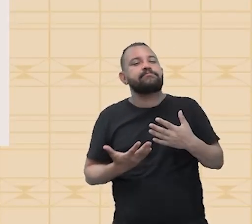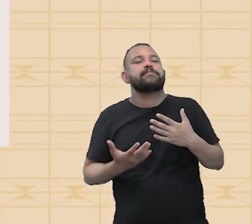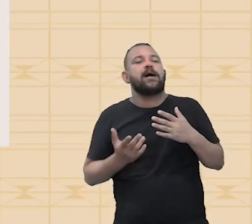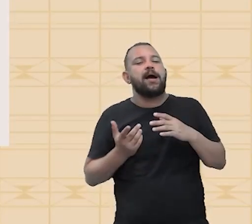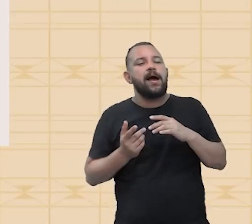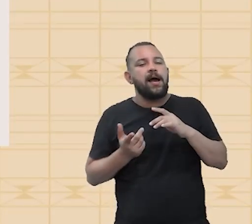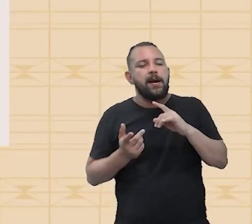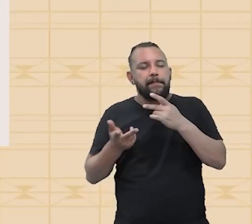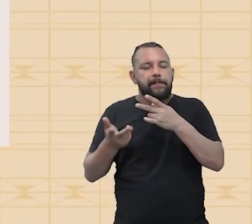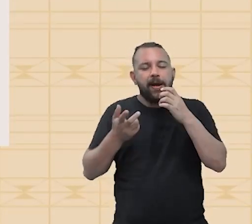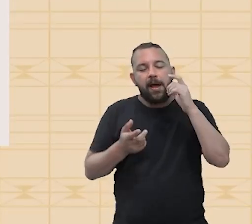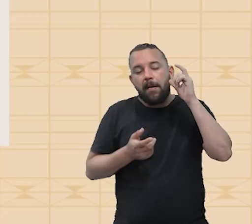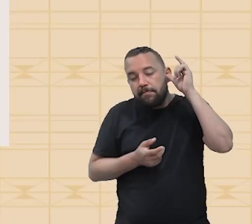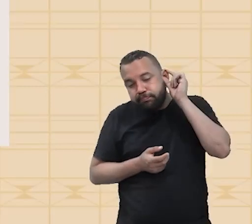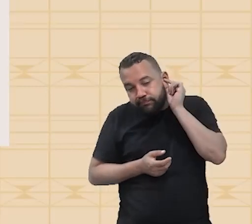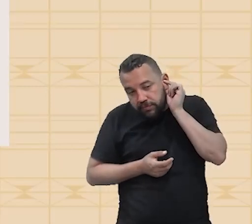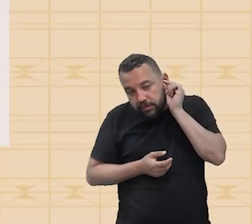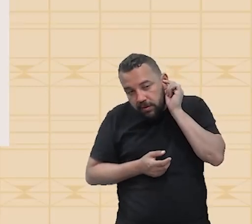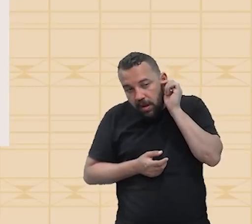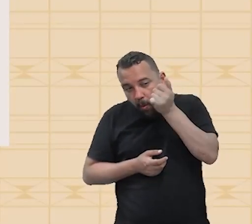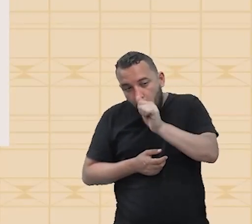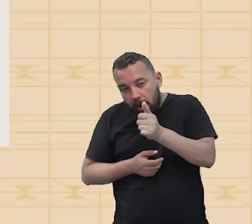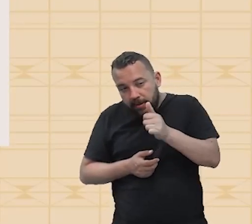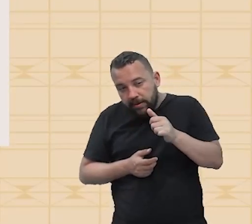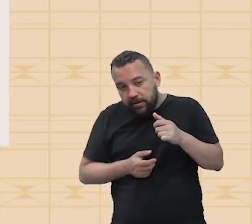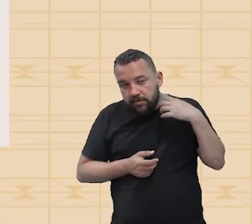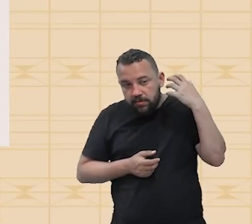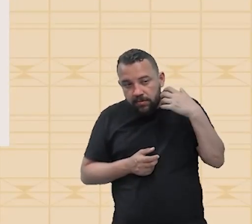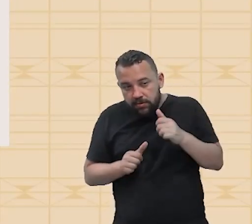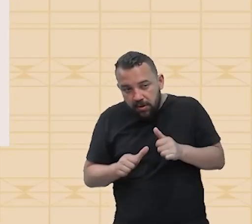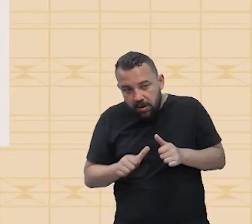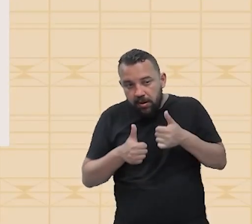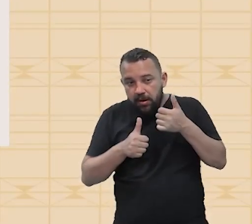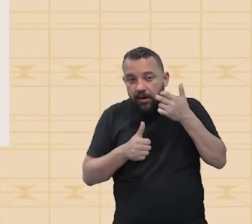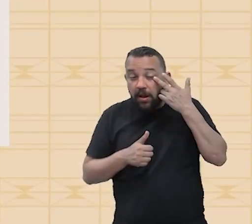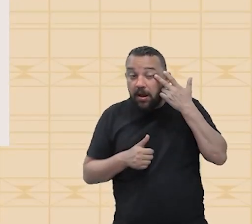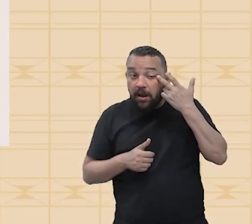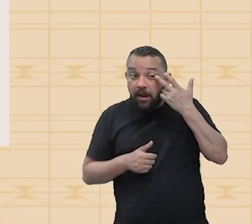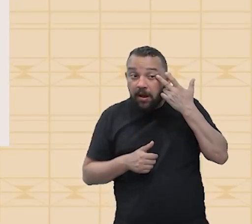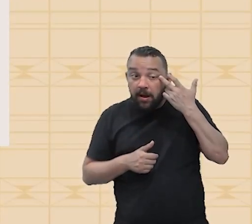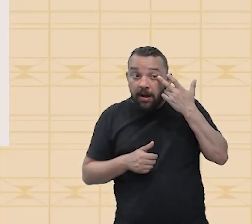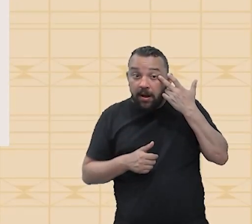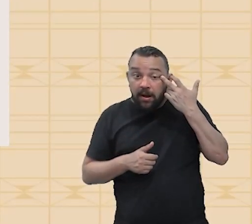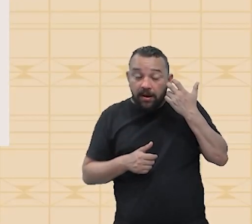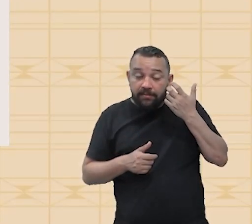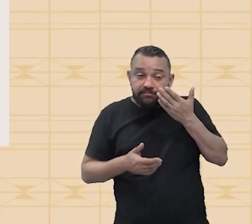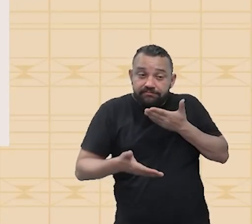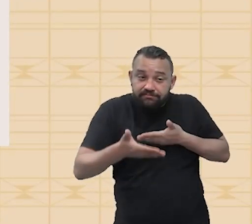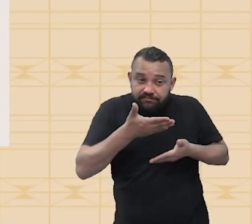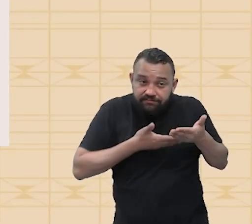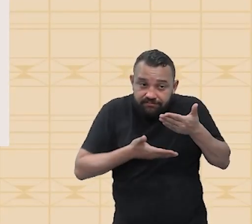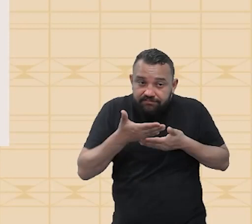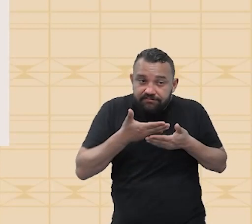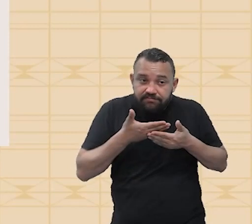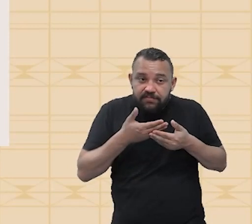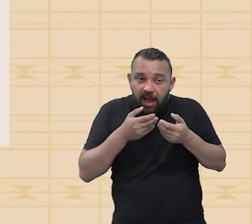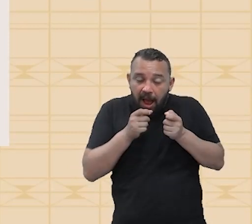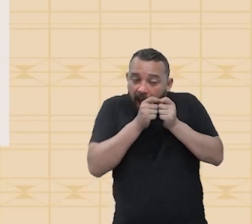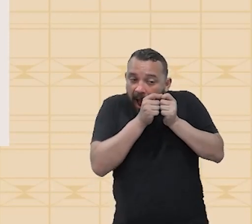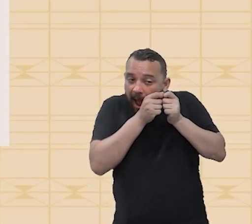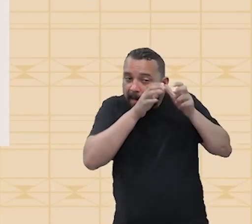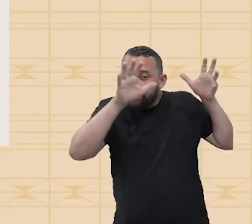Perceba que a qualidade fisiológica da intensidade está associada agora à amplitude.